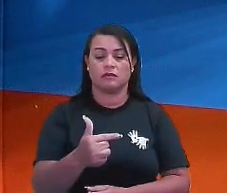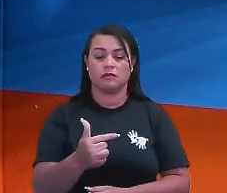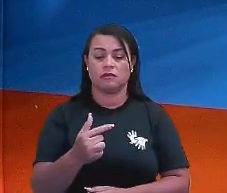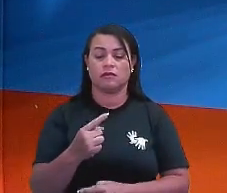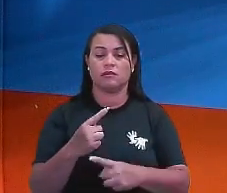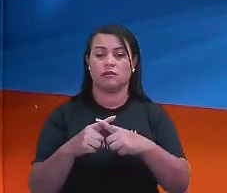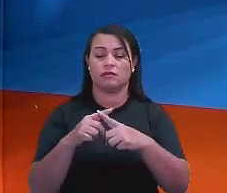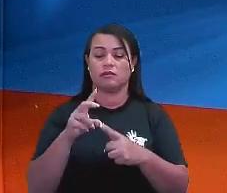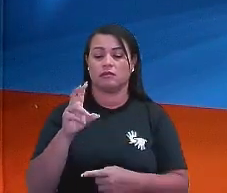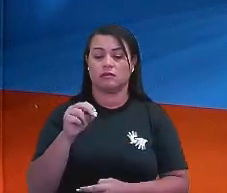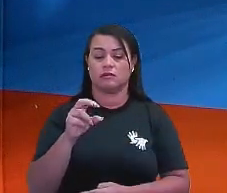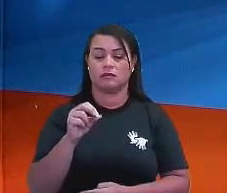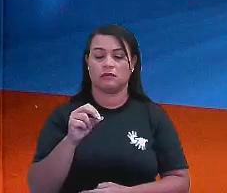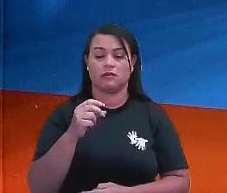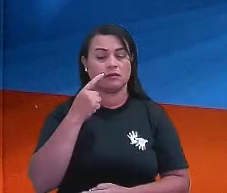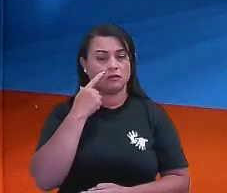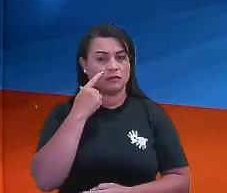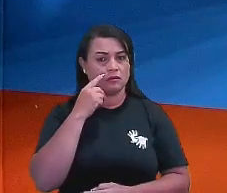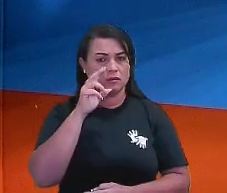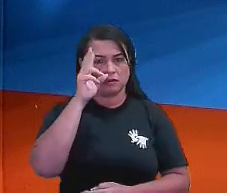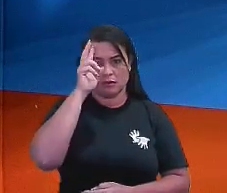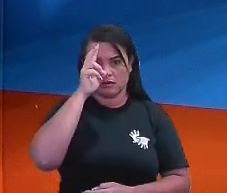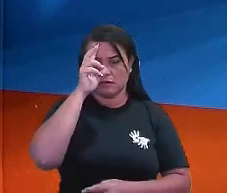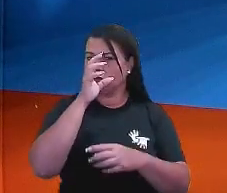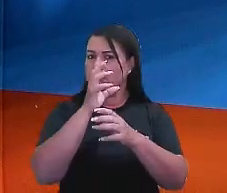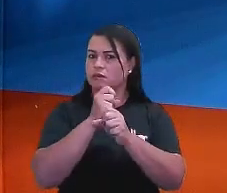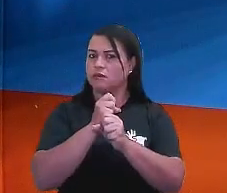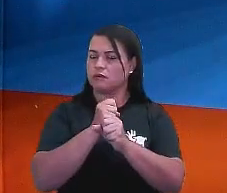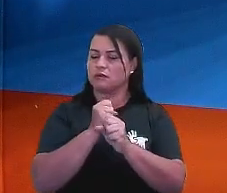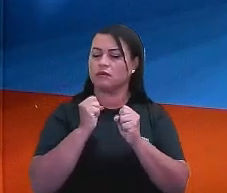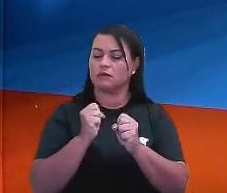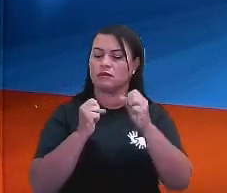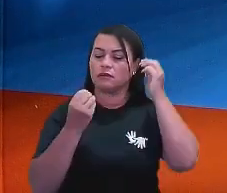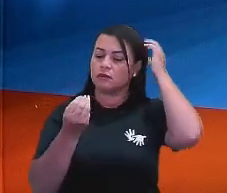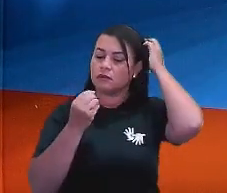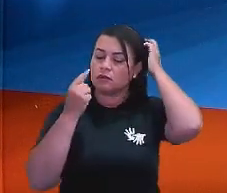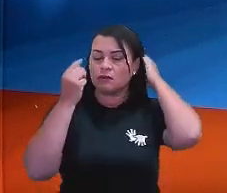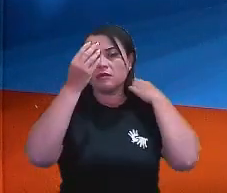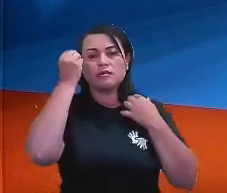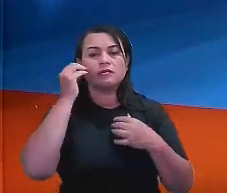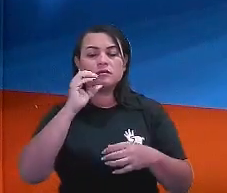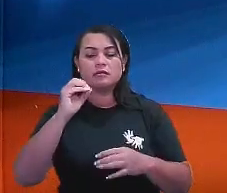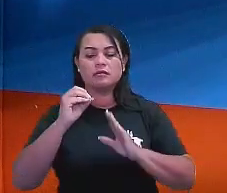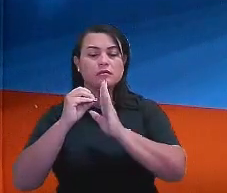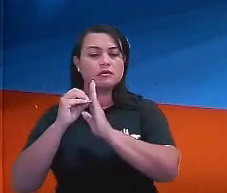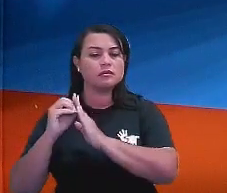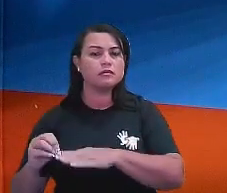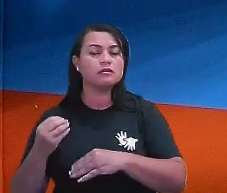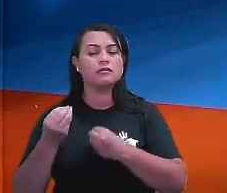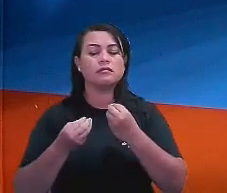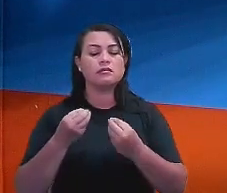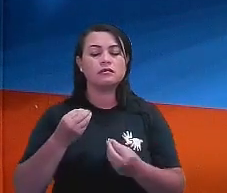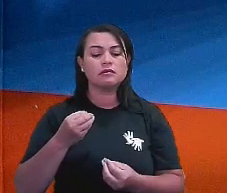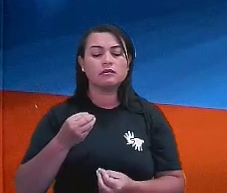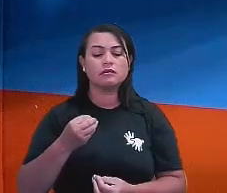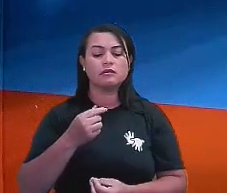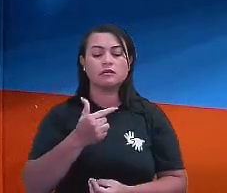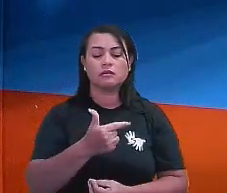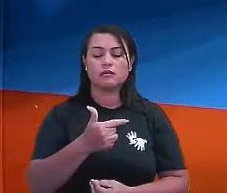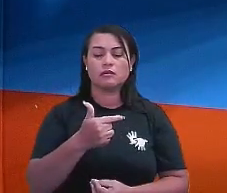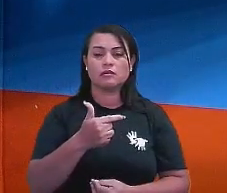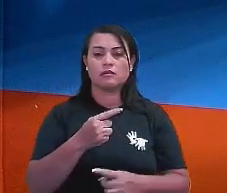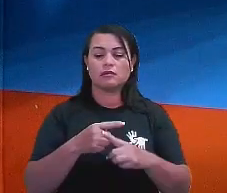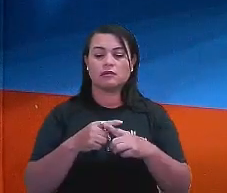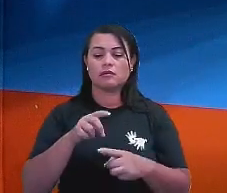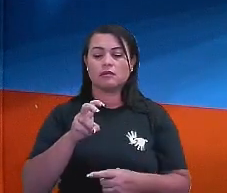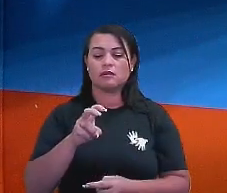50. E aí, lembrando daquele cálculo que a gente pode fazer. Esquece o zero para fazer mentalmente. 2 vezes 5, 10.